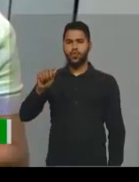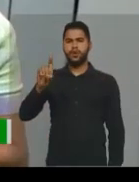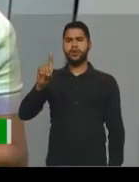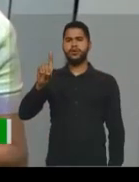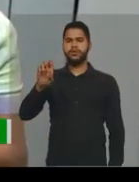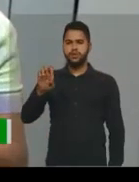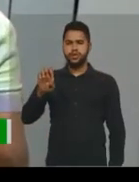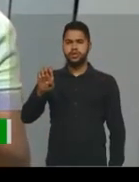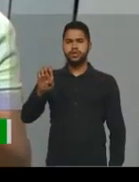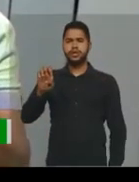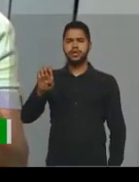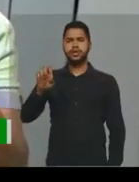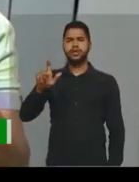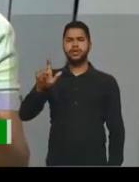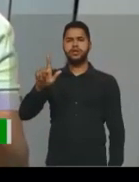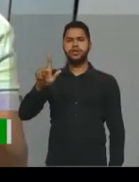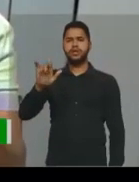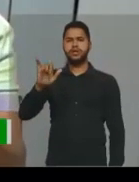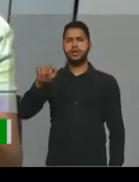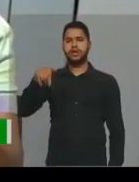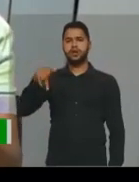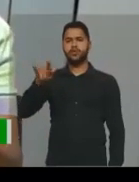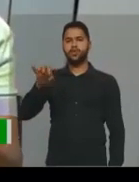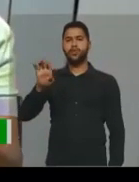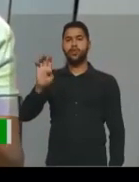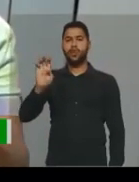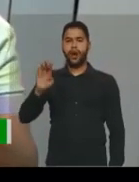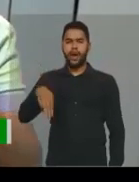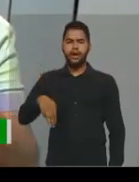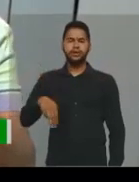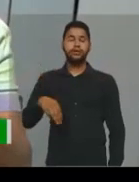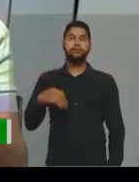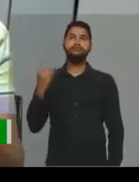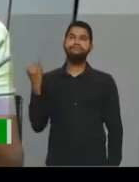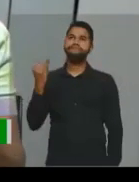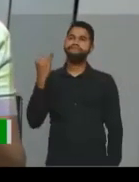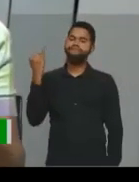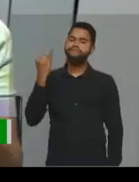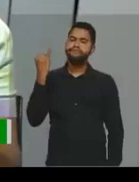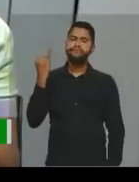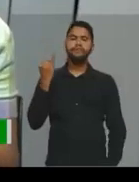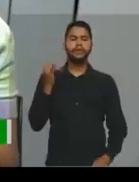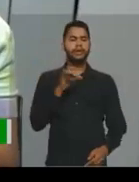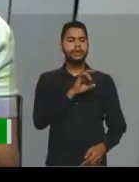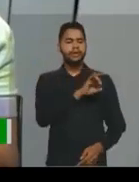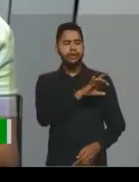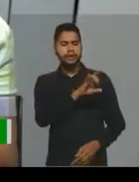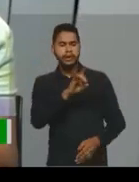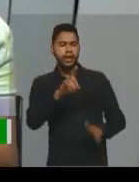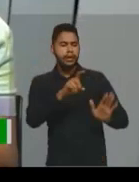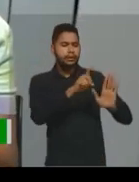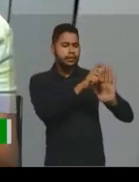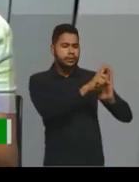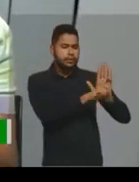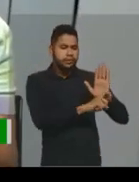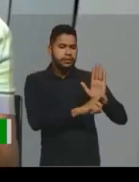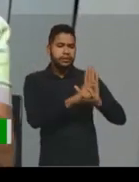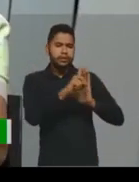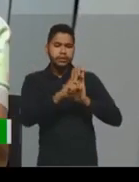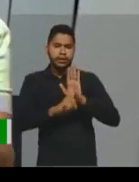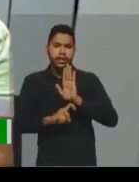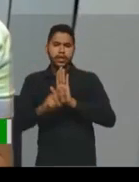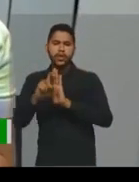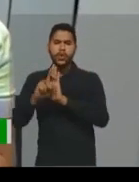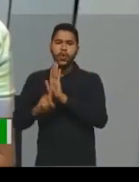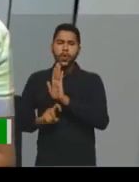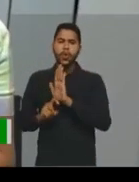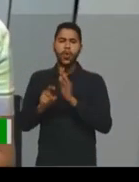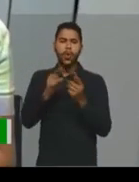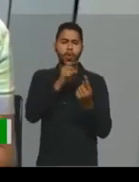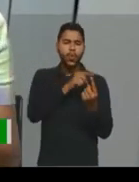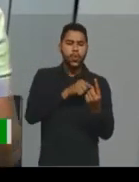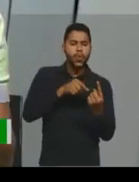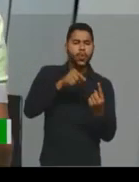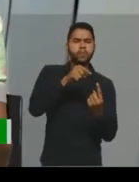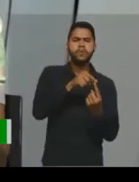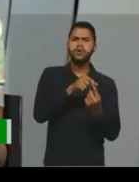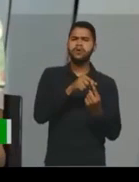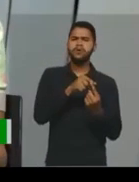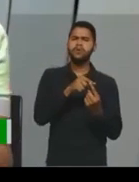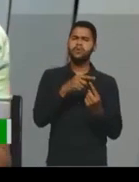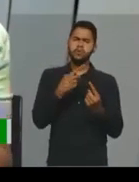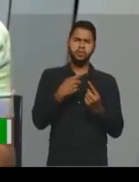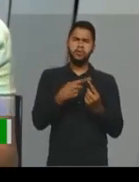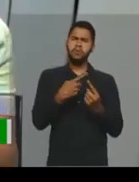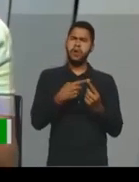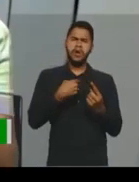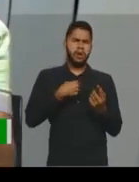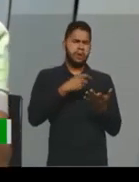a gente fala sempre que cada texto, ele possui um objetivo. Para que